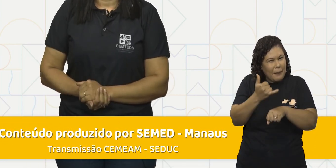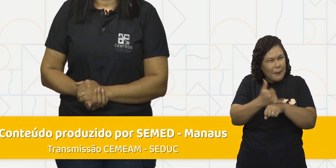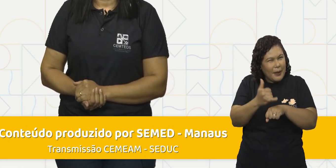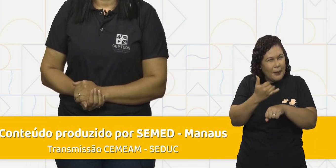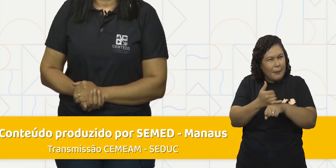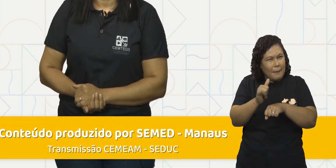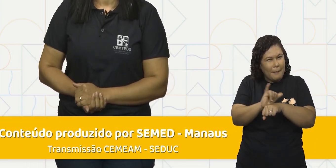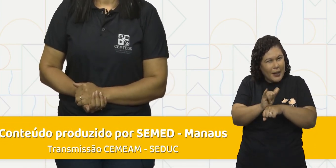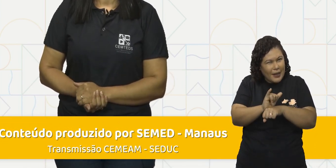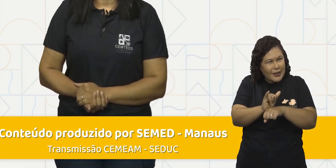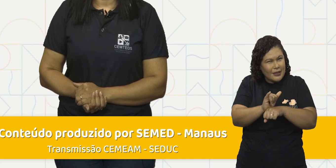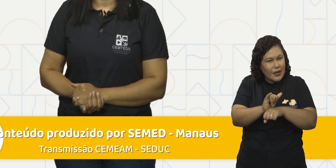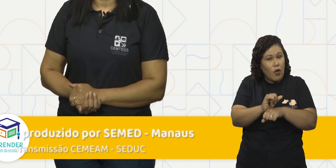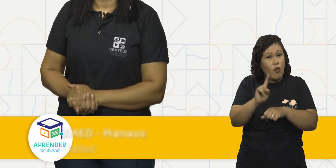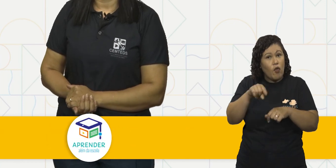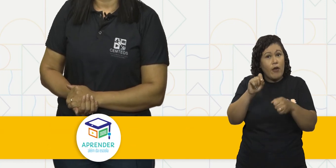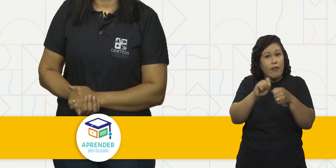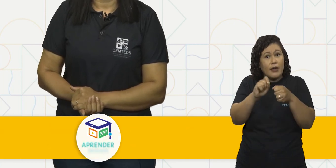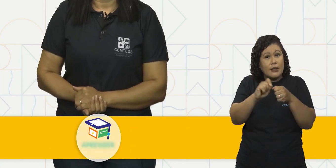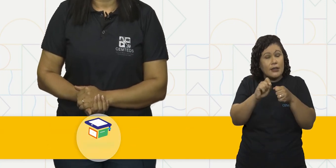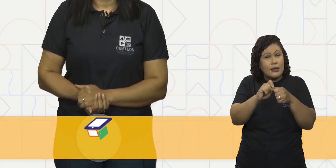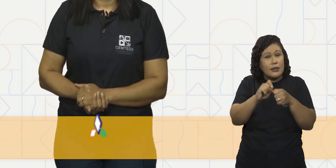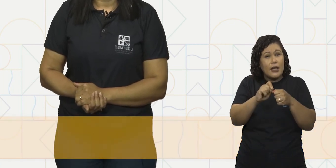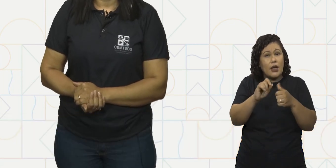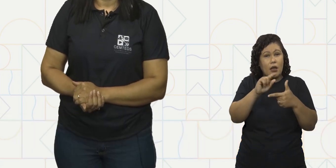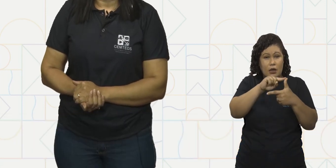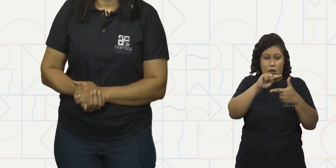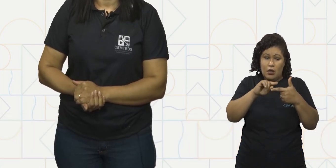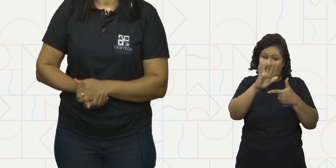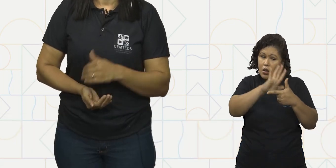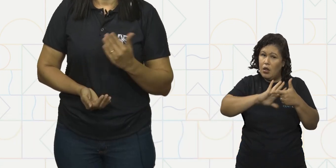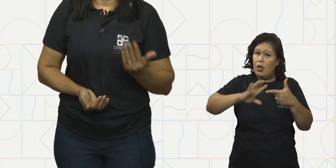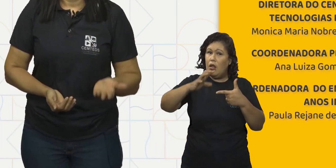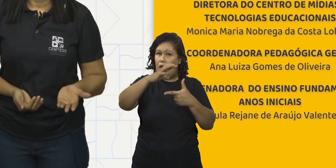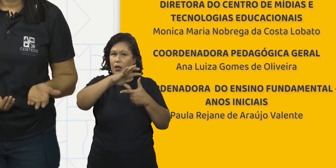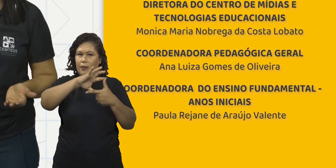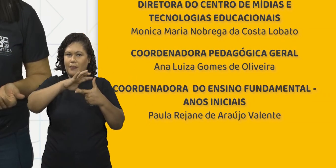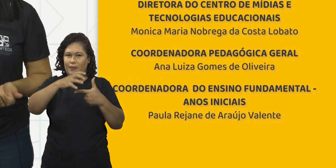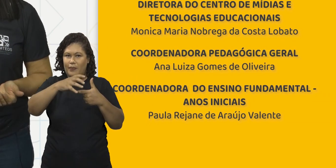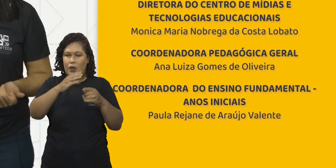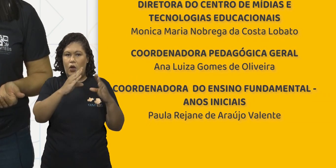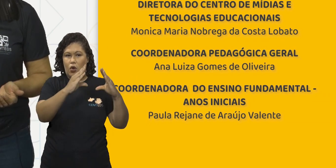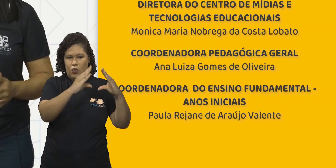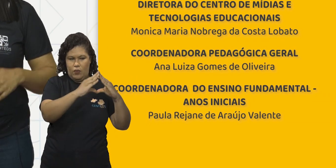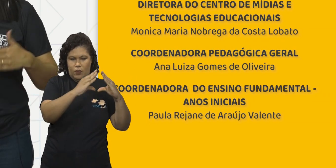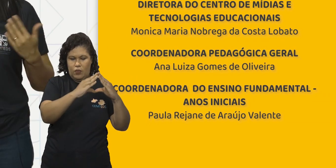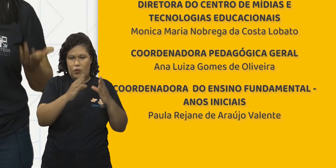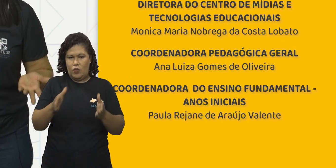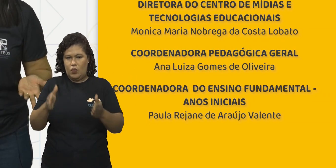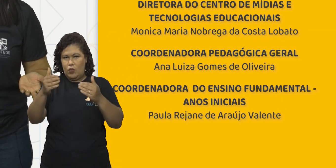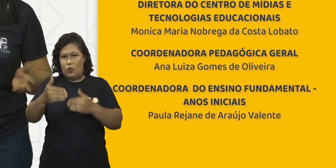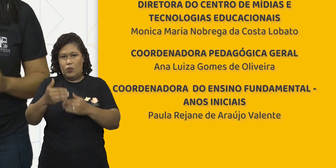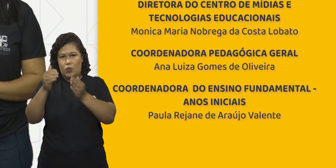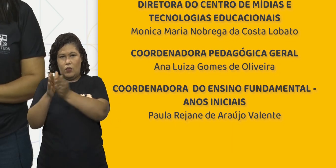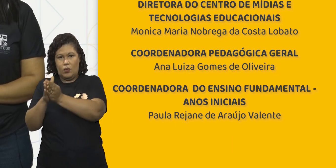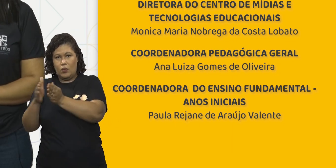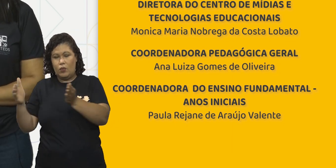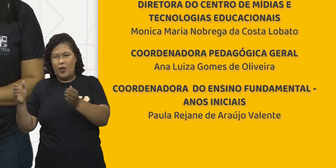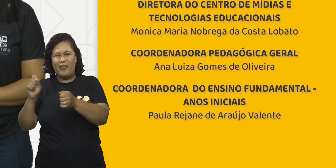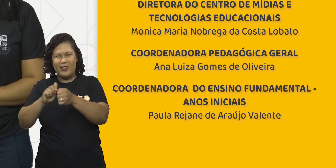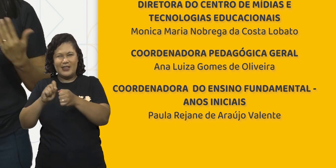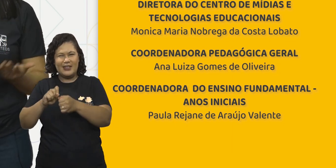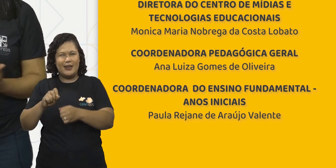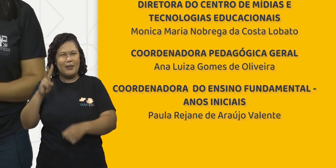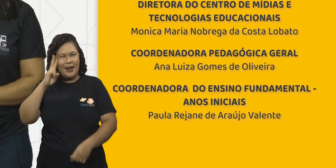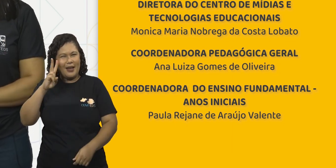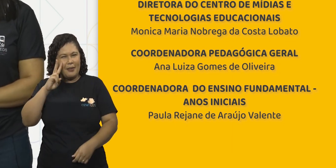que foi construir três figuras geométricas espaciais a pirâmide o cubo e o bloco retangular